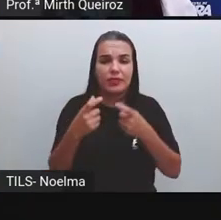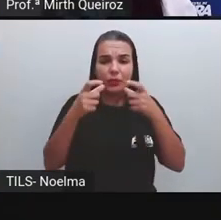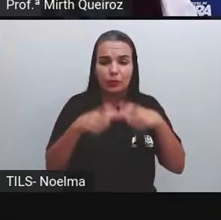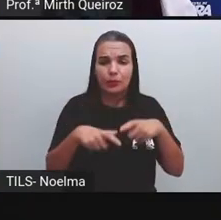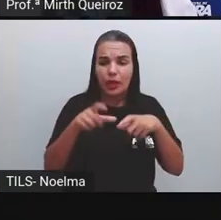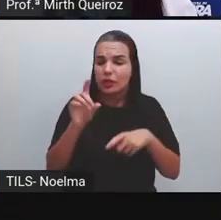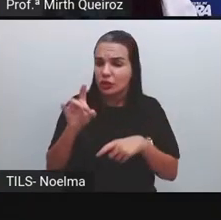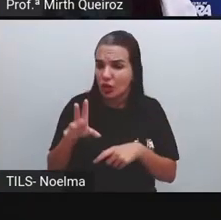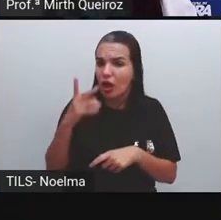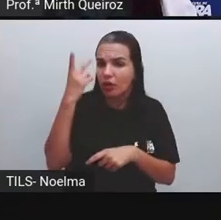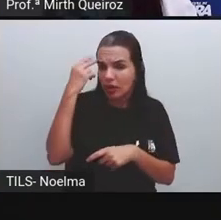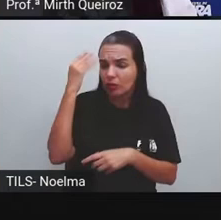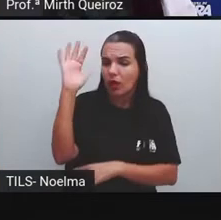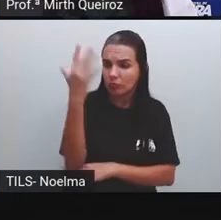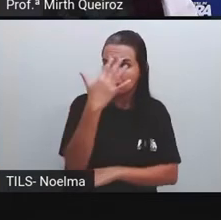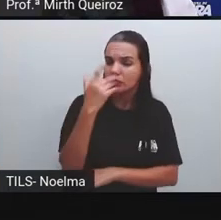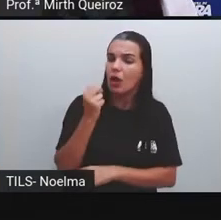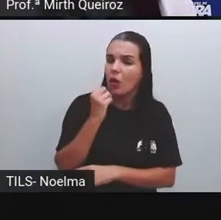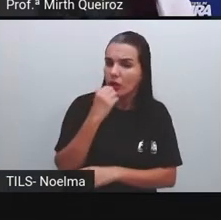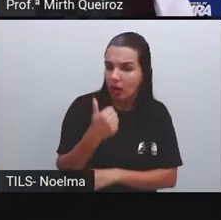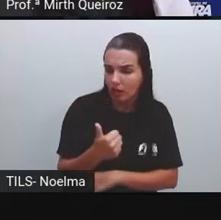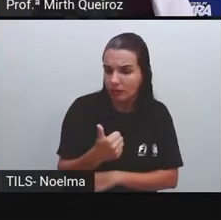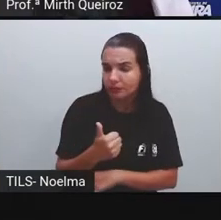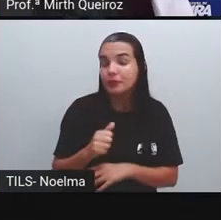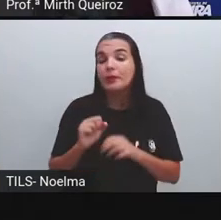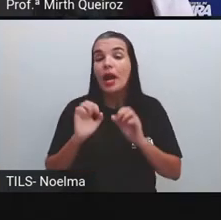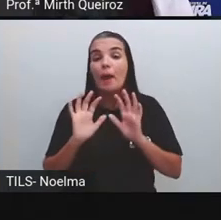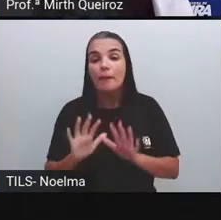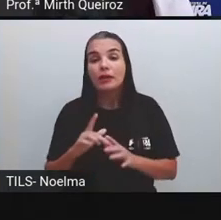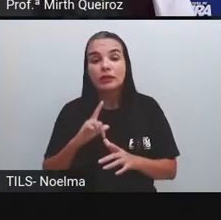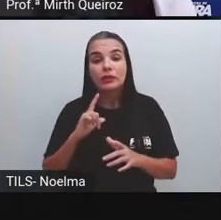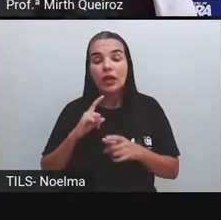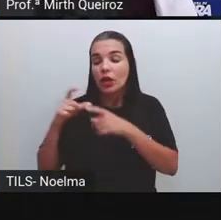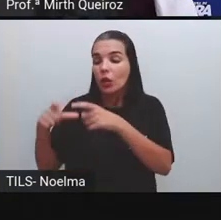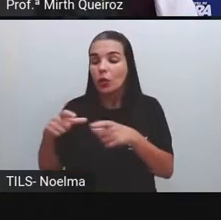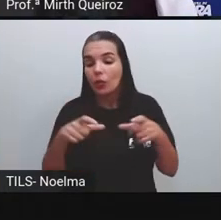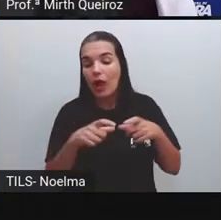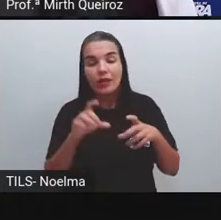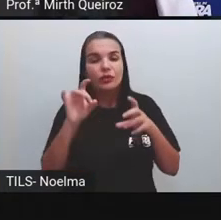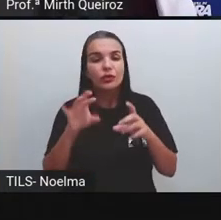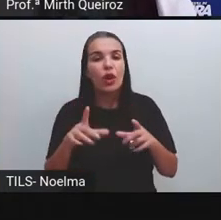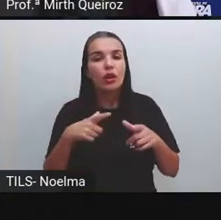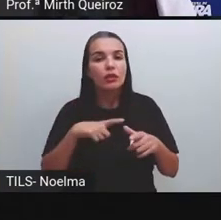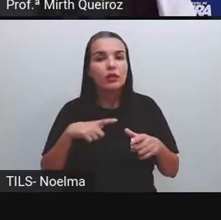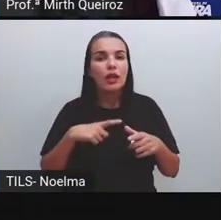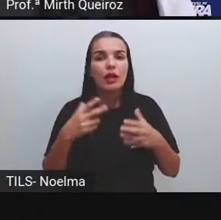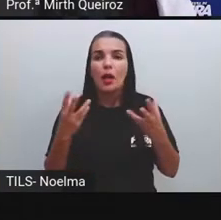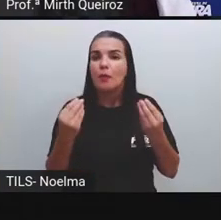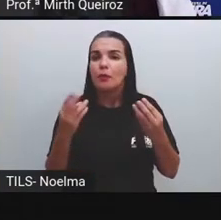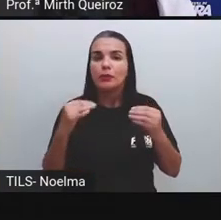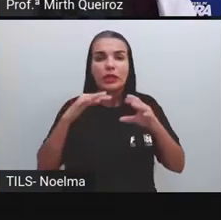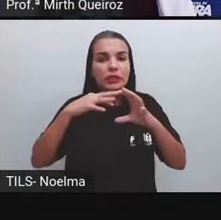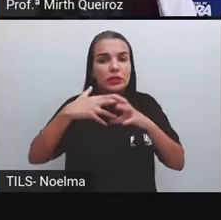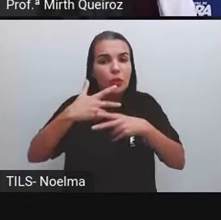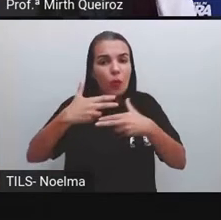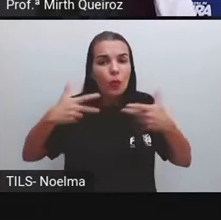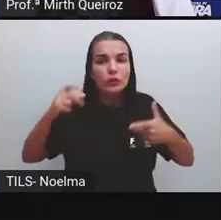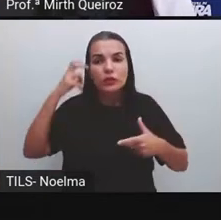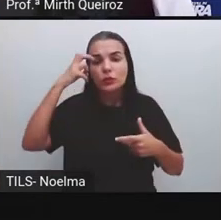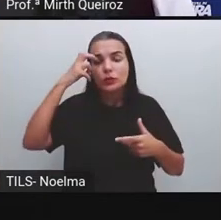naturais. É uma paisagem. Vai haver locais onde a gente observa vários elementos culturais.